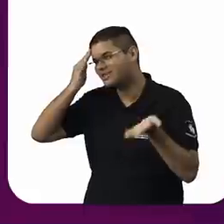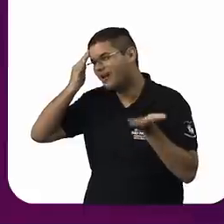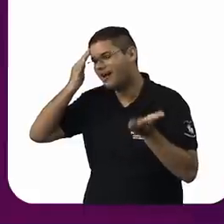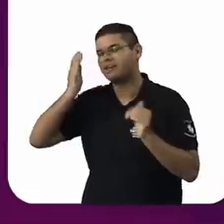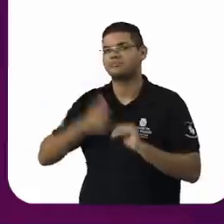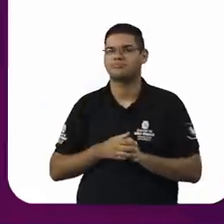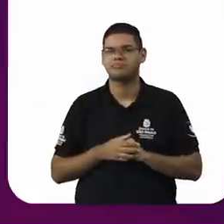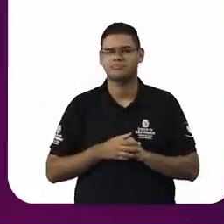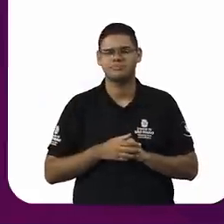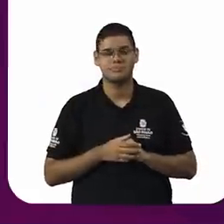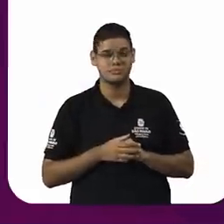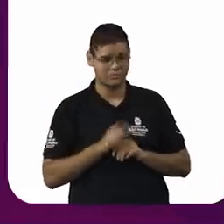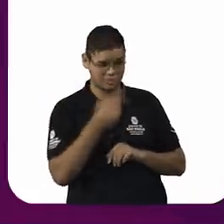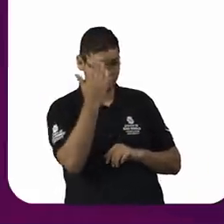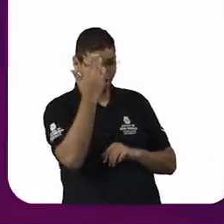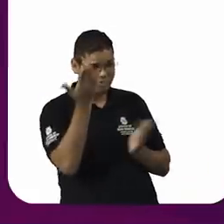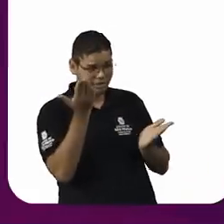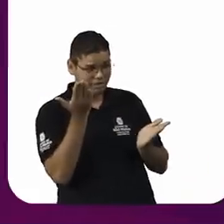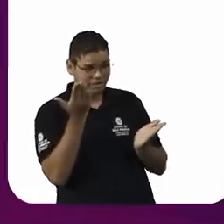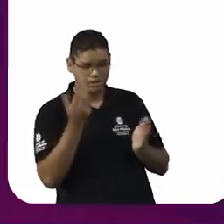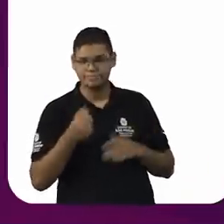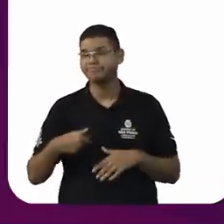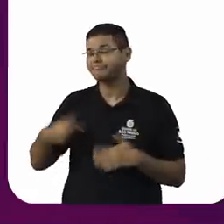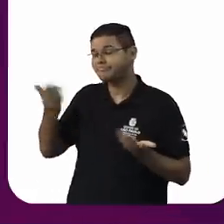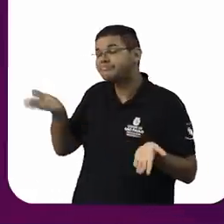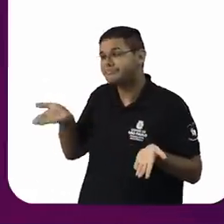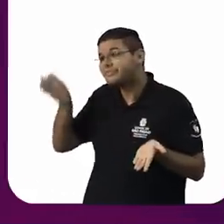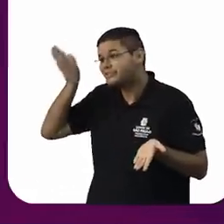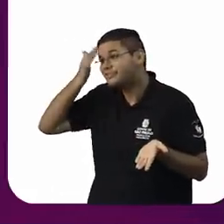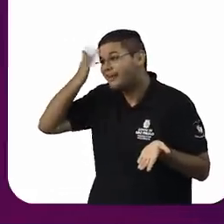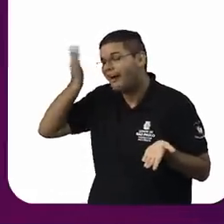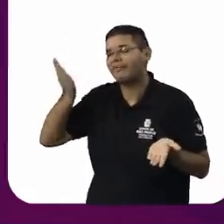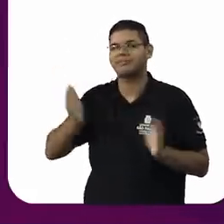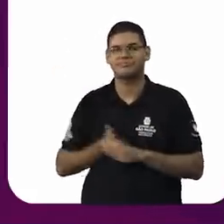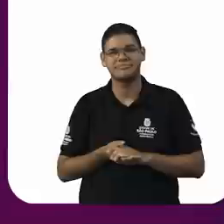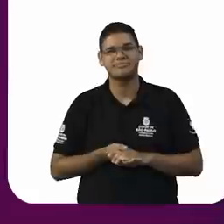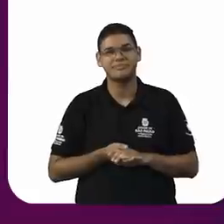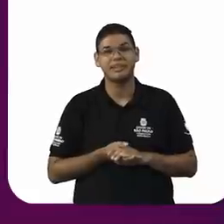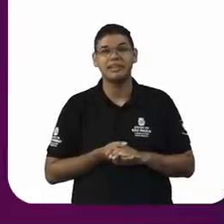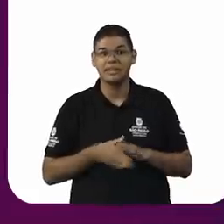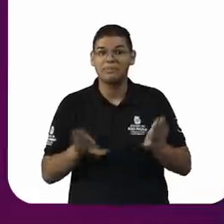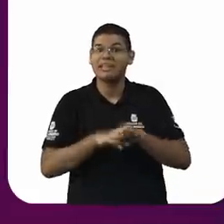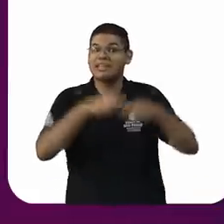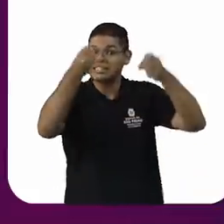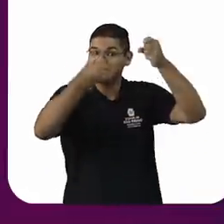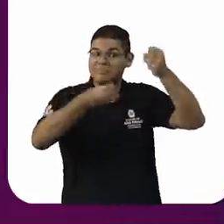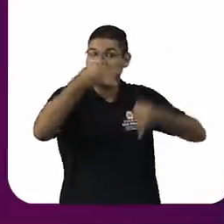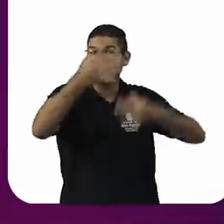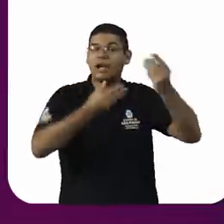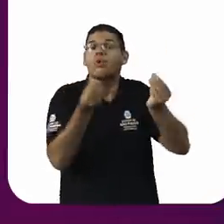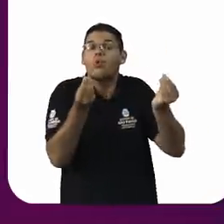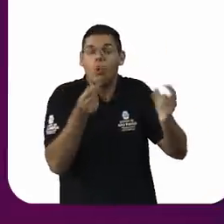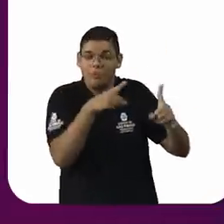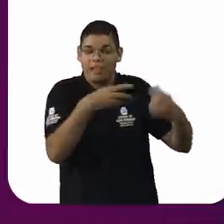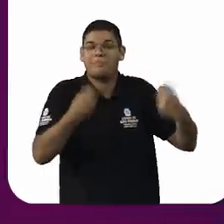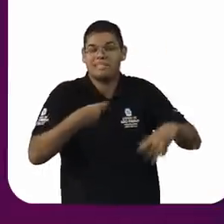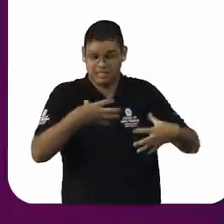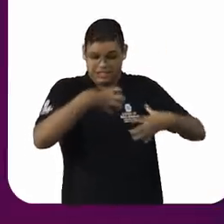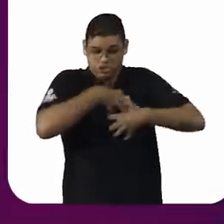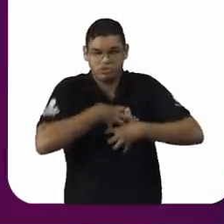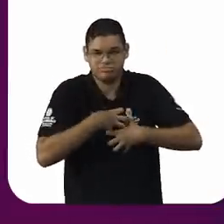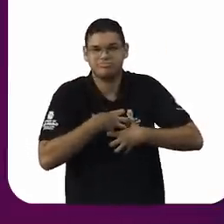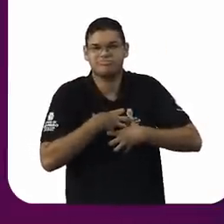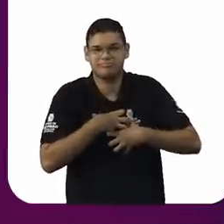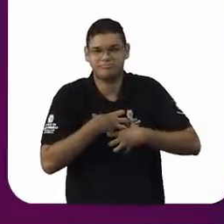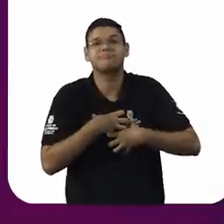às vezes, até como ela deveria se sentir dentro de determinada situação. Então, é algo que deveria soar um certo